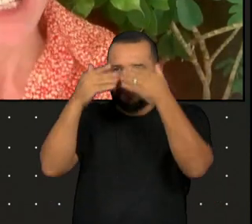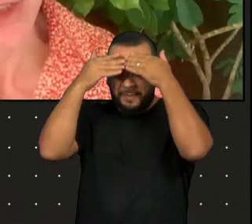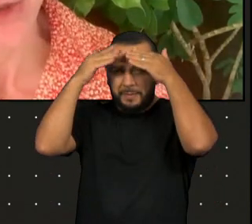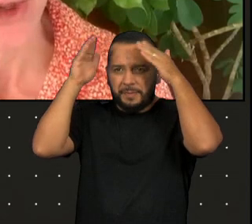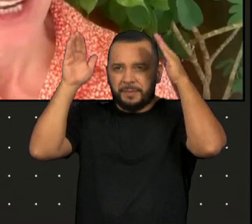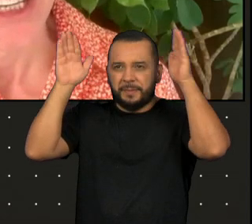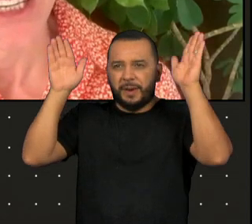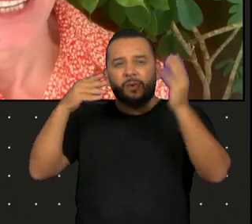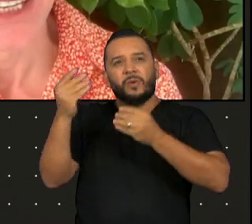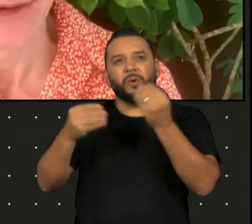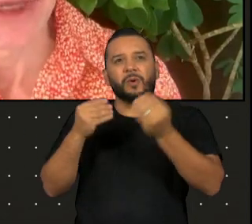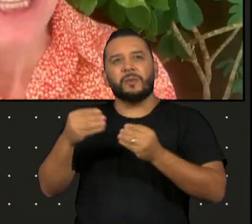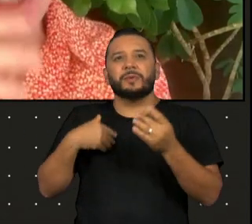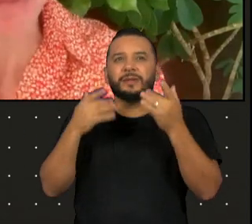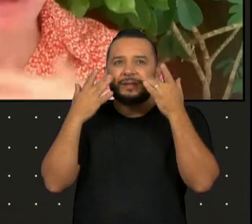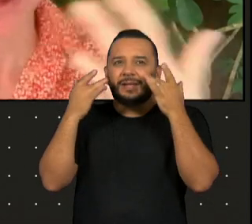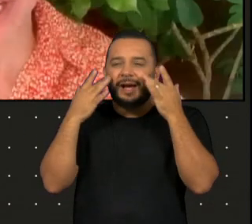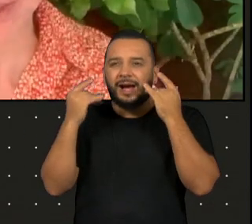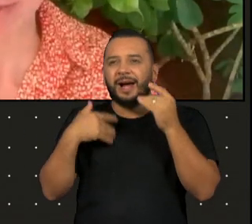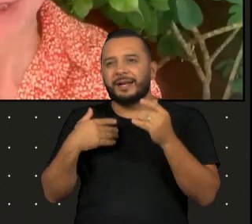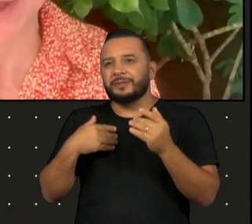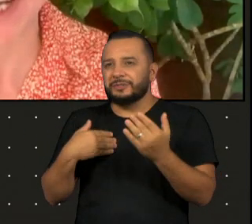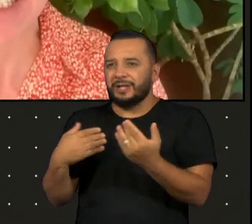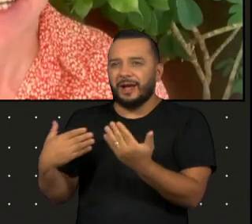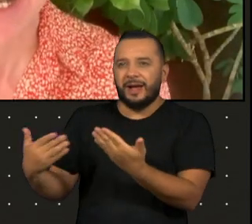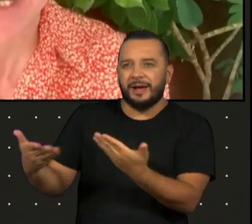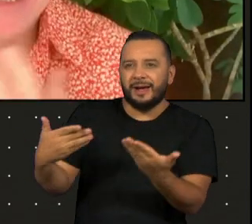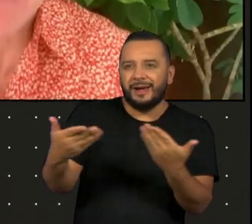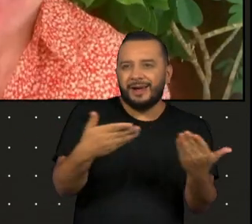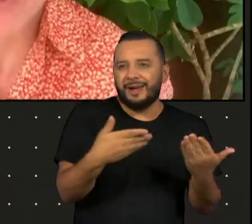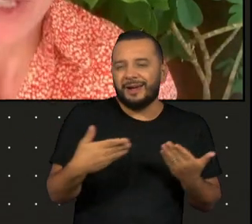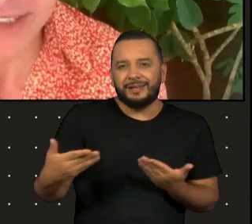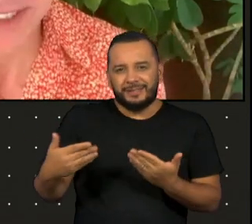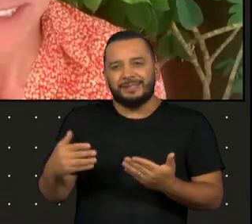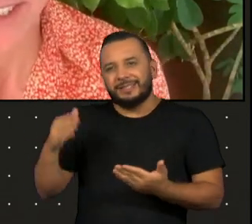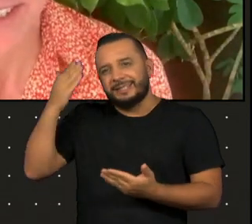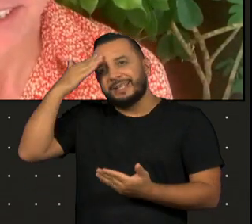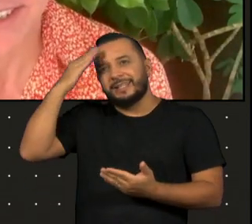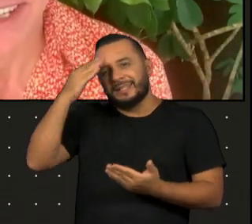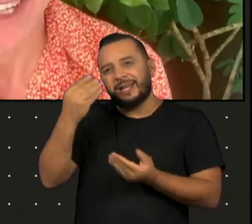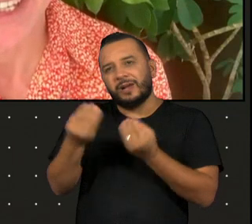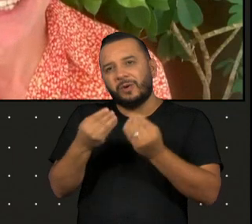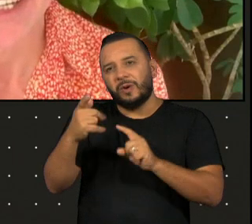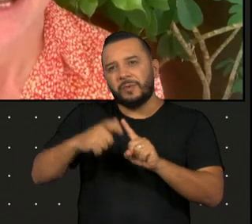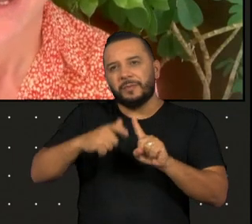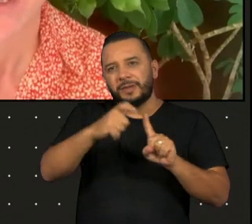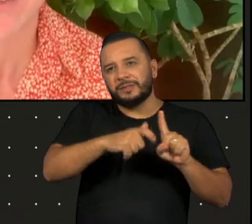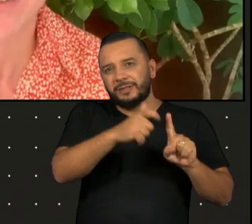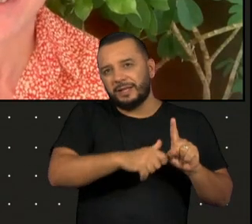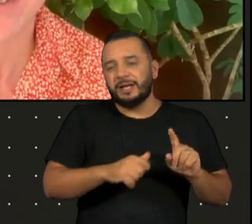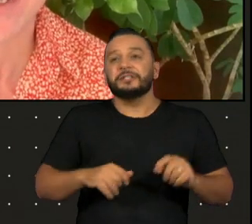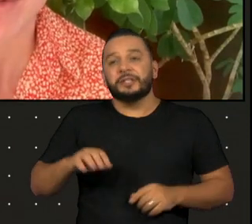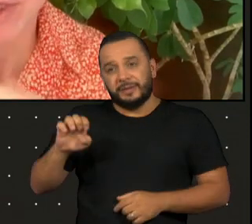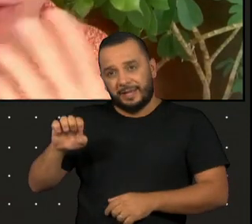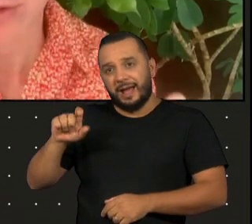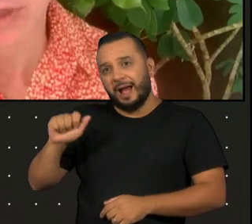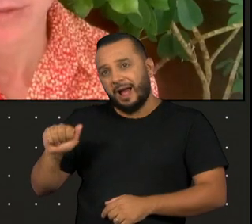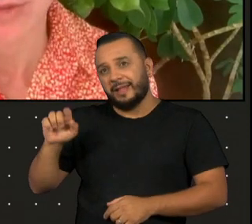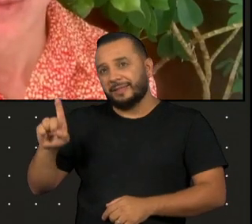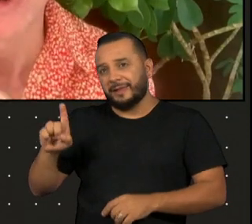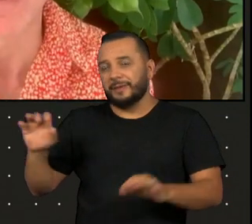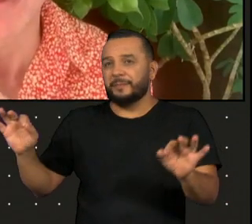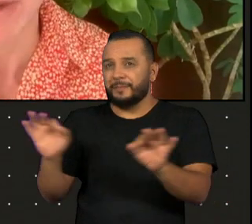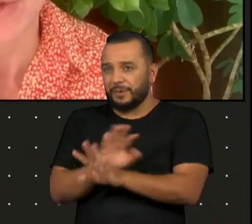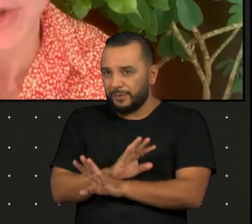dialético e o entendimento diferente do personagem. E depois da EAD, eu devo ao